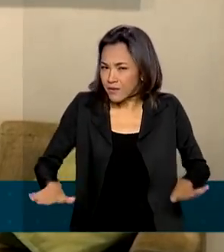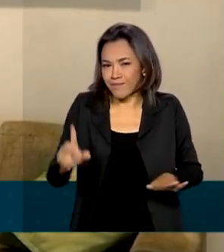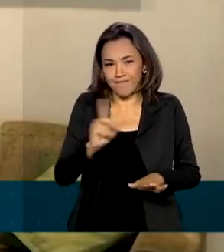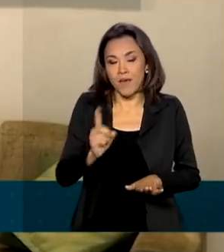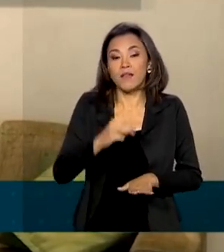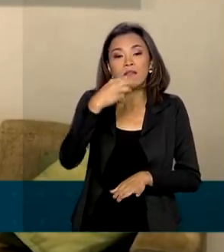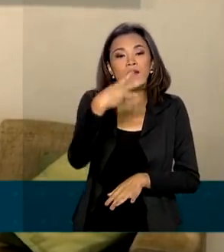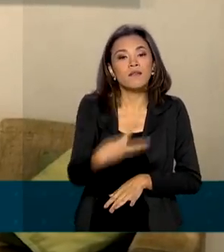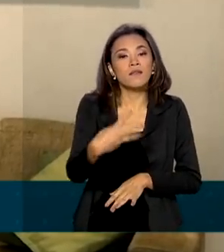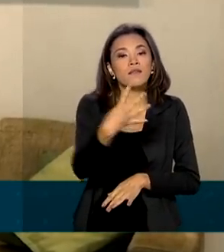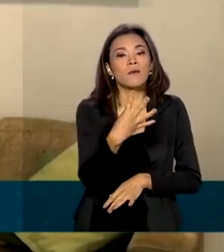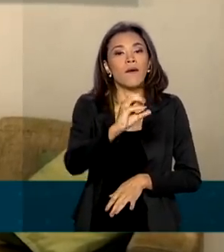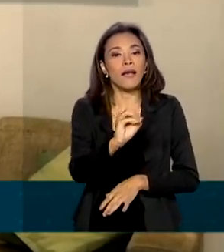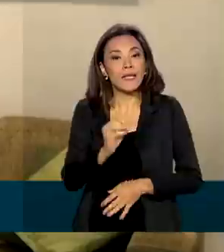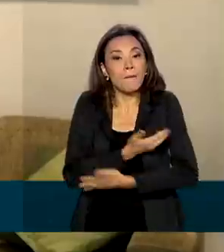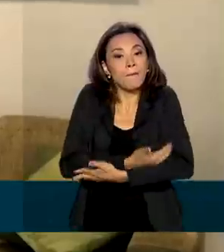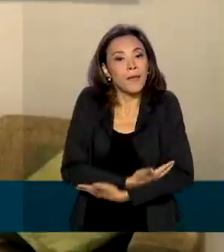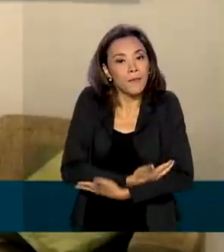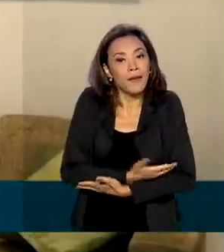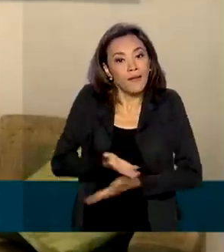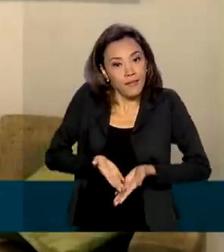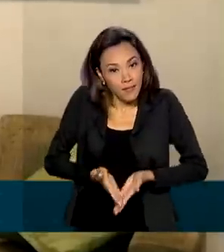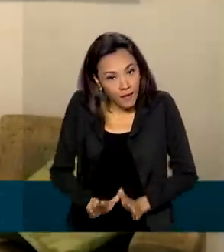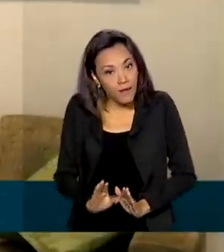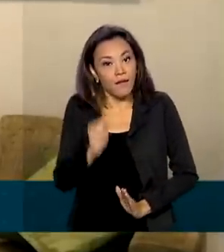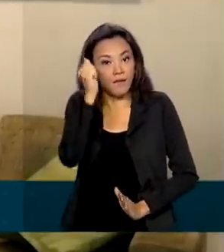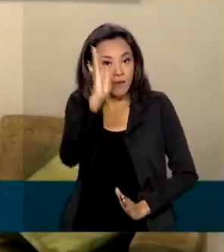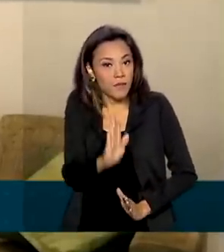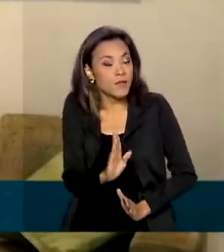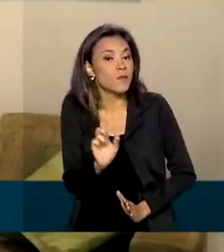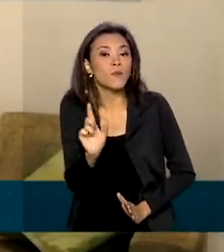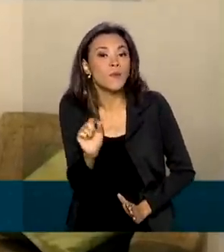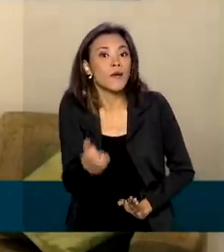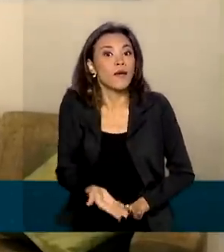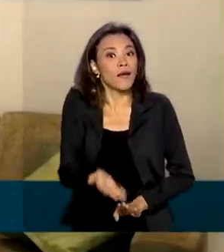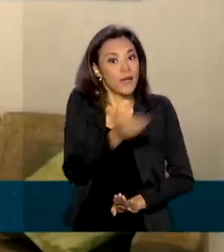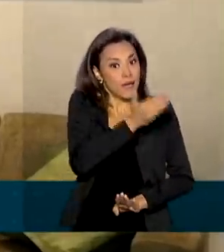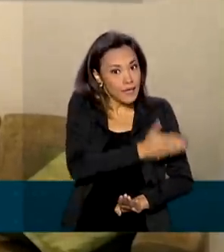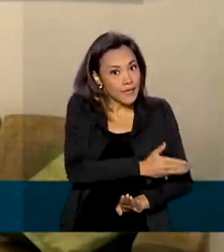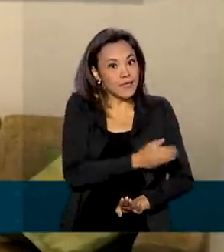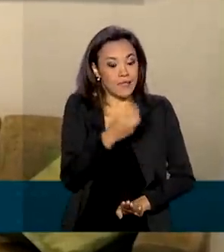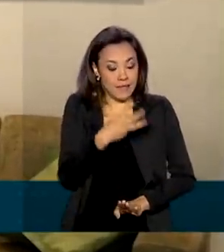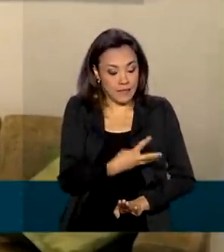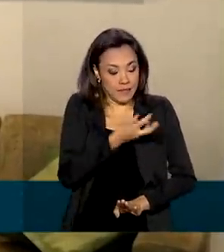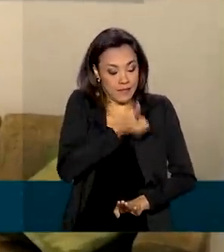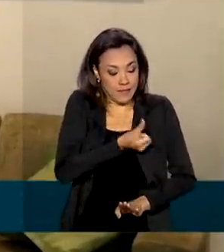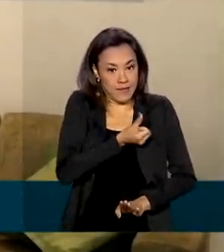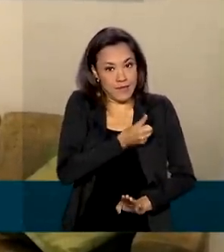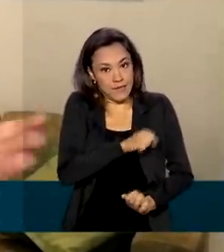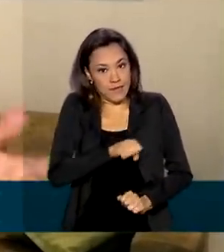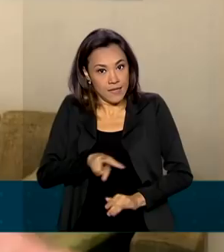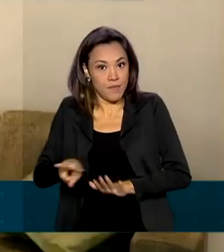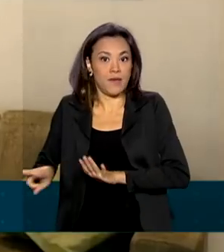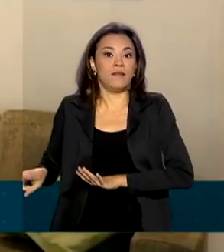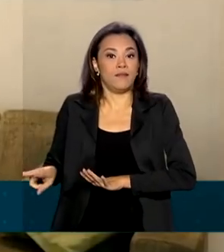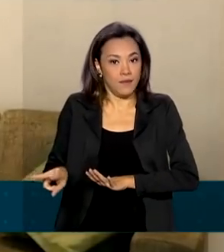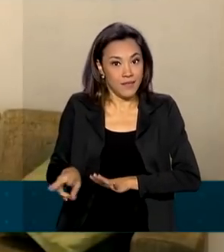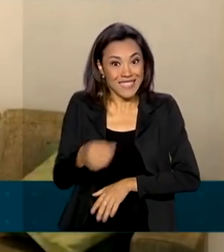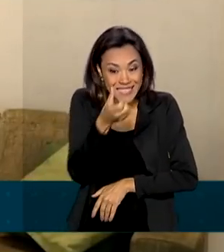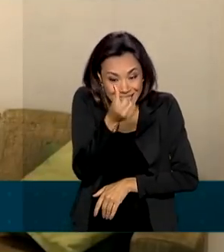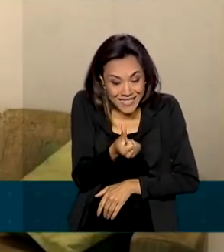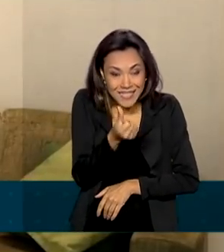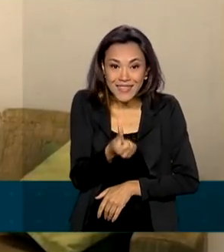340 mil bebês nascem por ano aqui no Brasil antes das 36 semanas. São seis